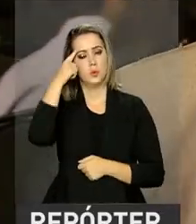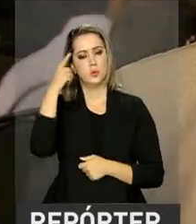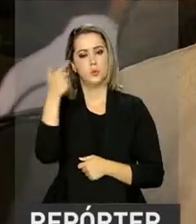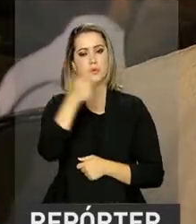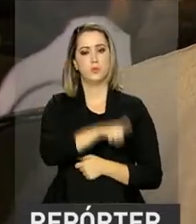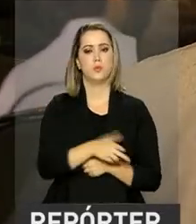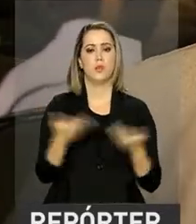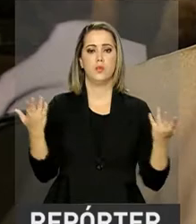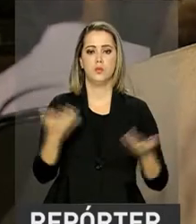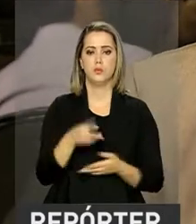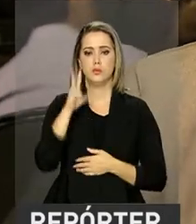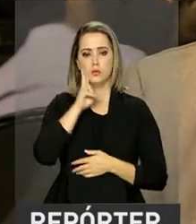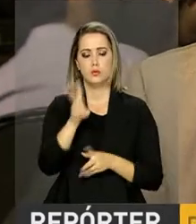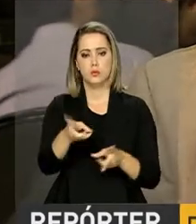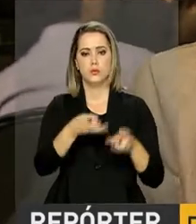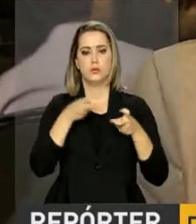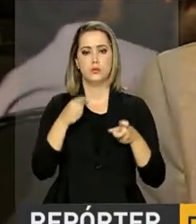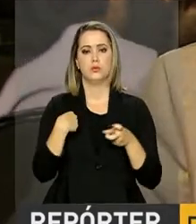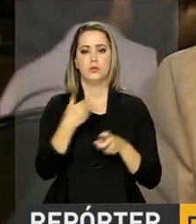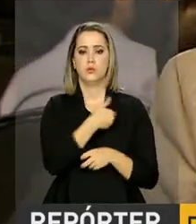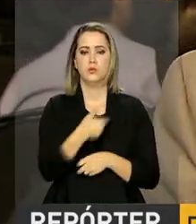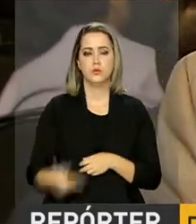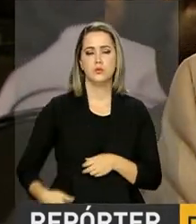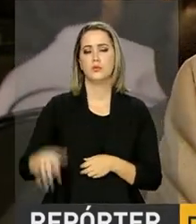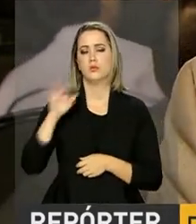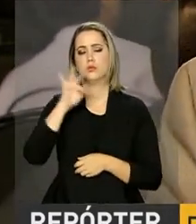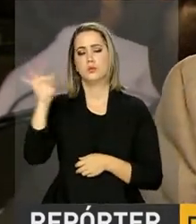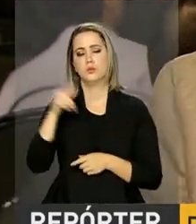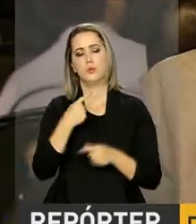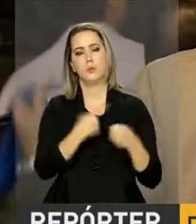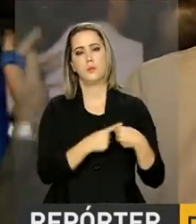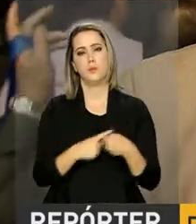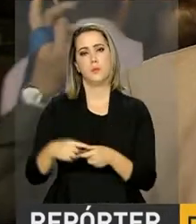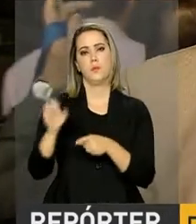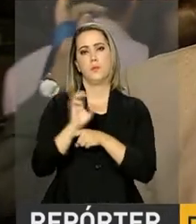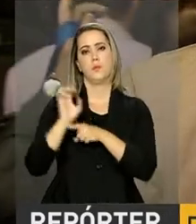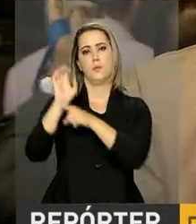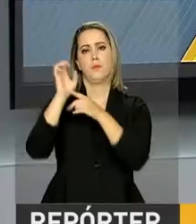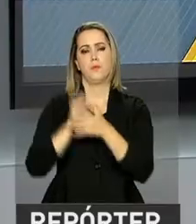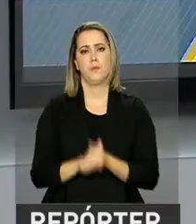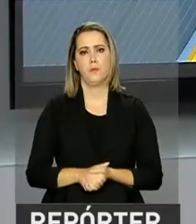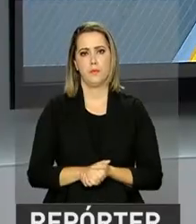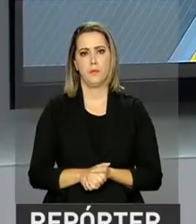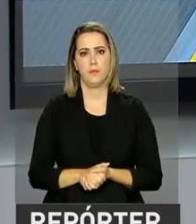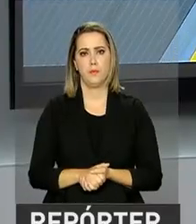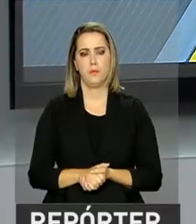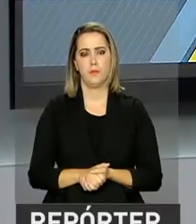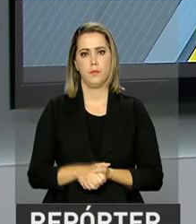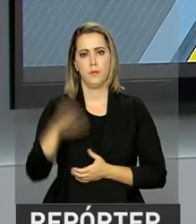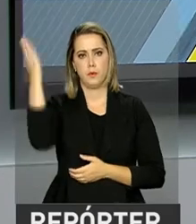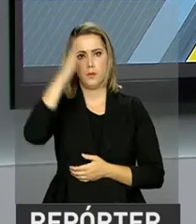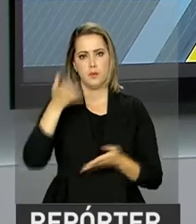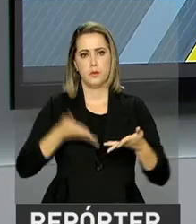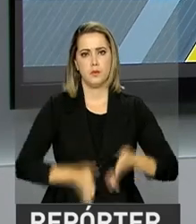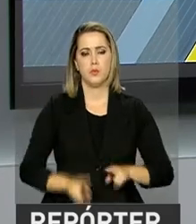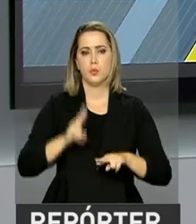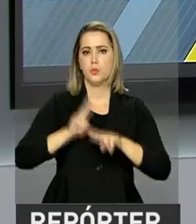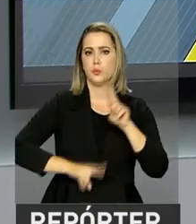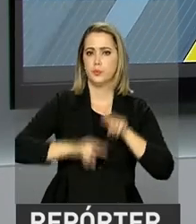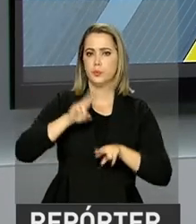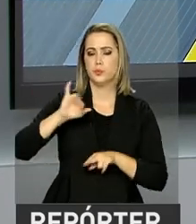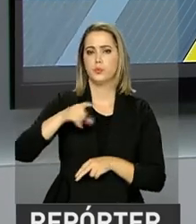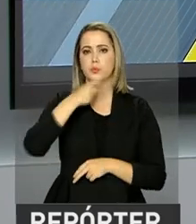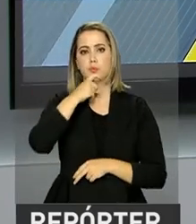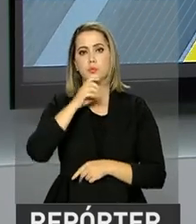que o não dá. A gente está observando que tanto a União, como os Estados, como o município, não está comportando essa situação. E brasileiros nascidos em